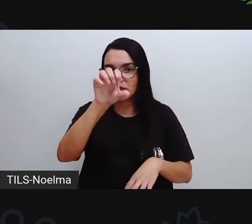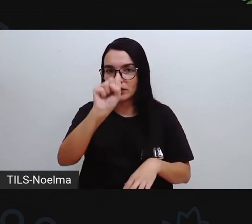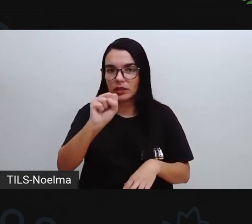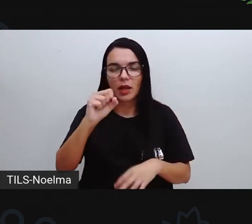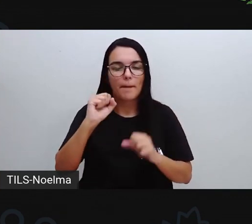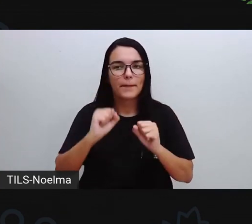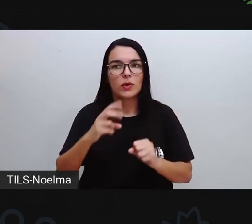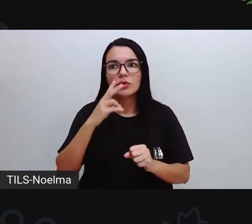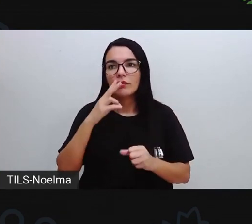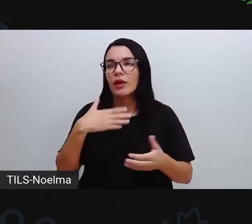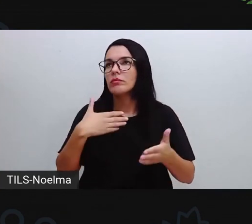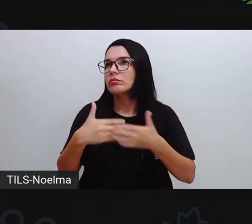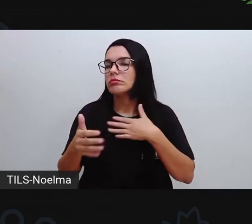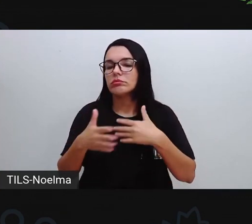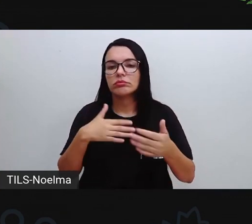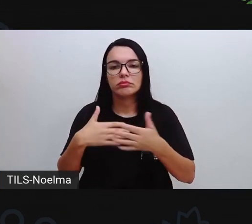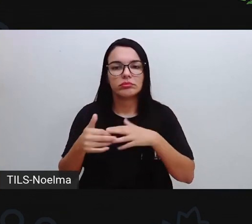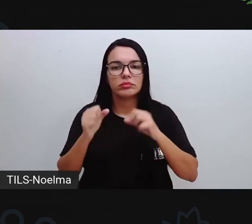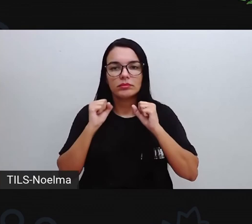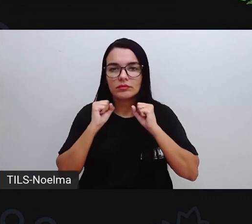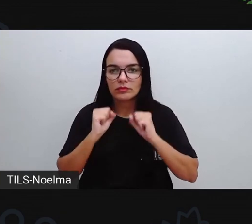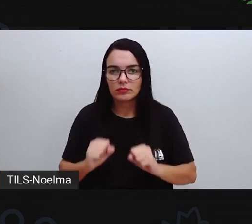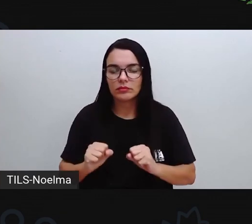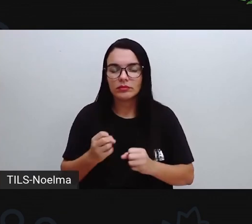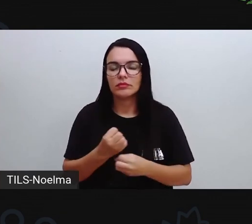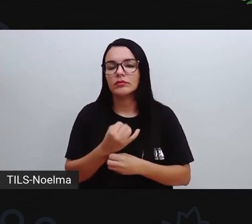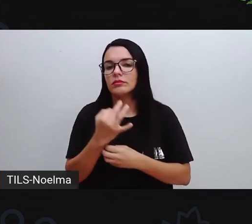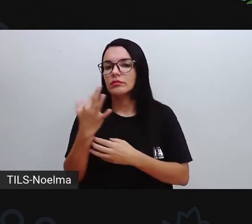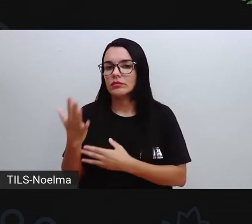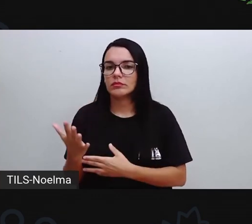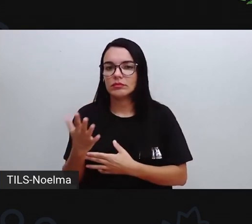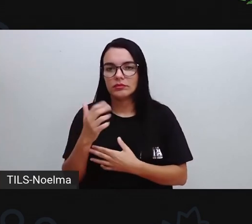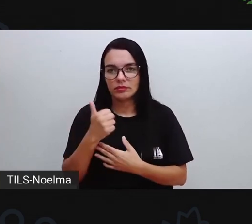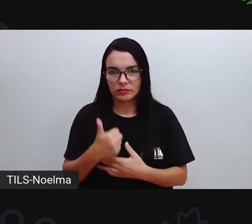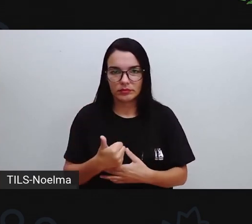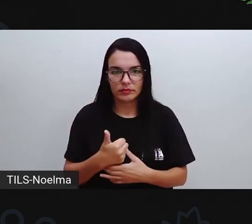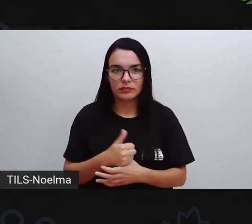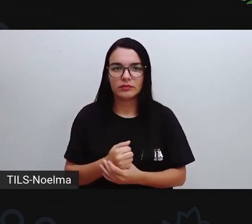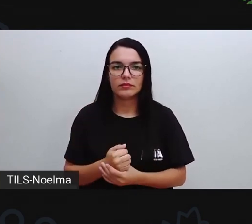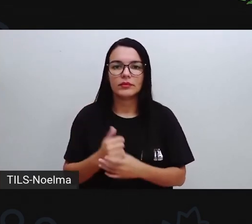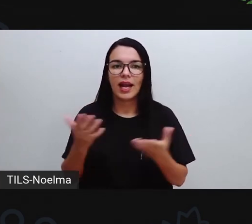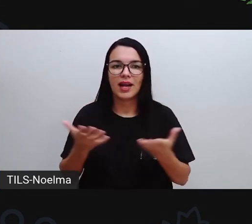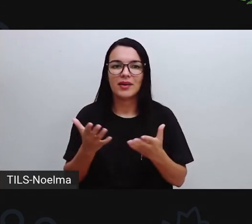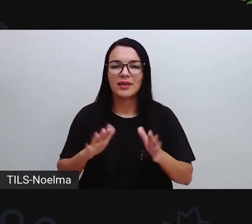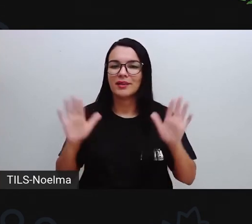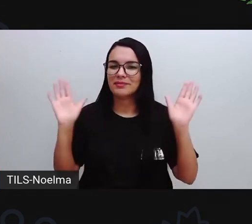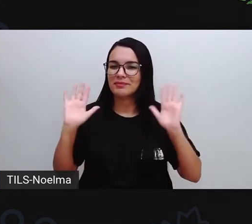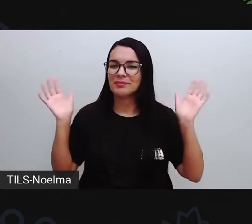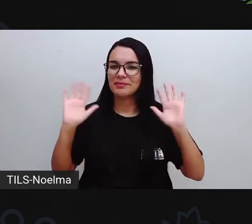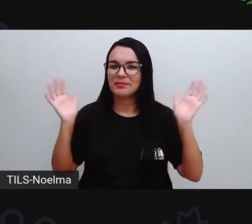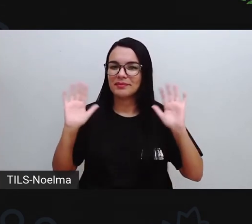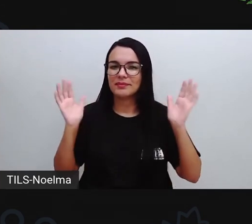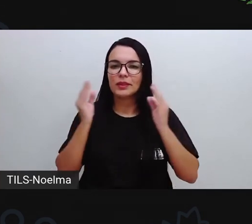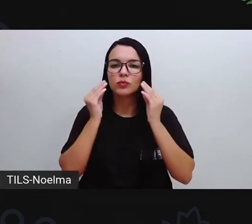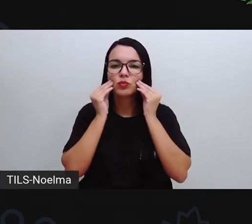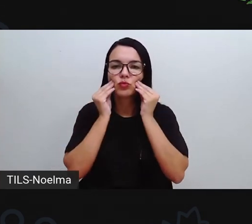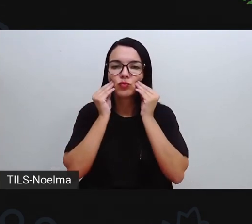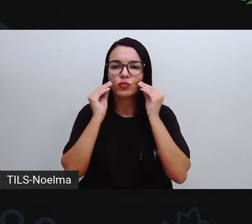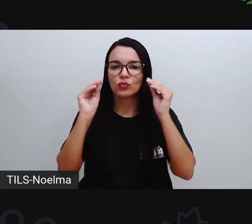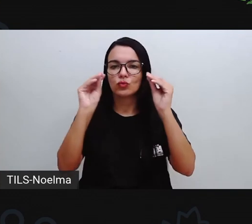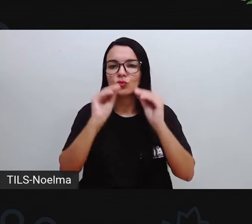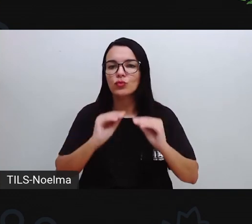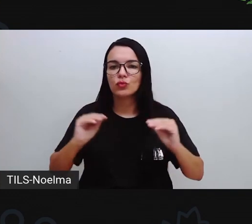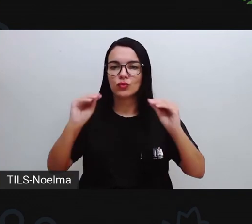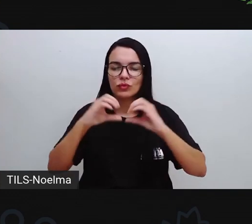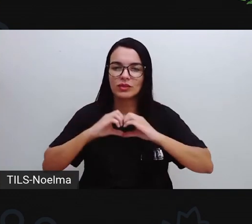quantas vezes vocês quiserem até que vocês compreendam direitinho aí o conteúdo, certo? Eu vou ficando por aqui. Beijo